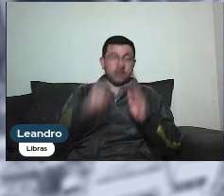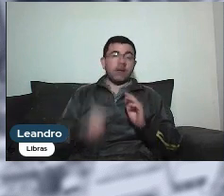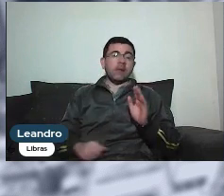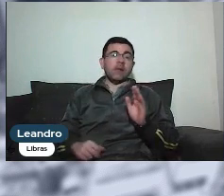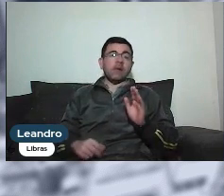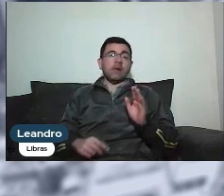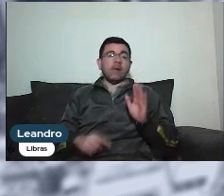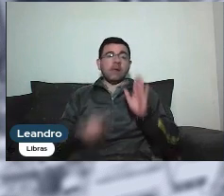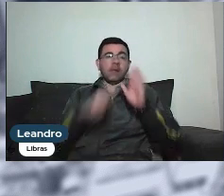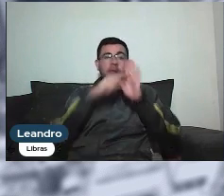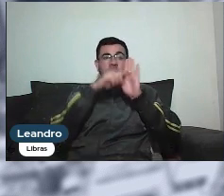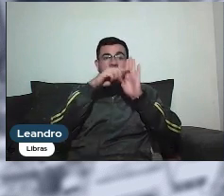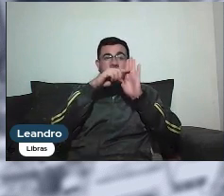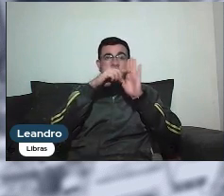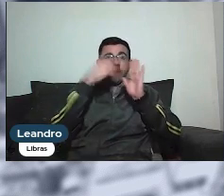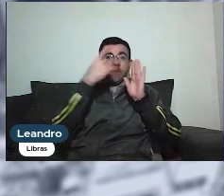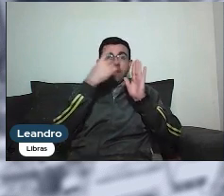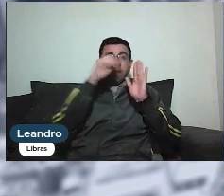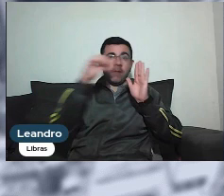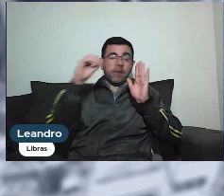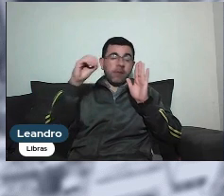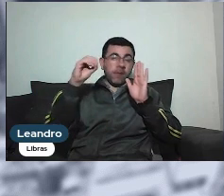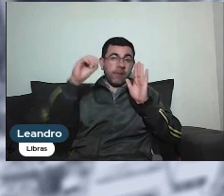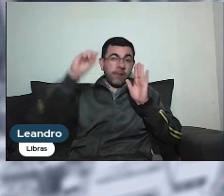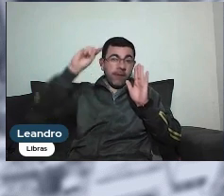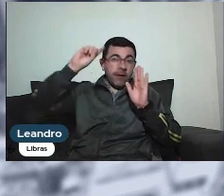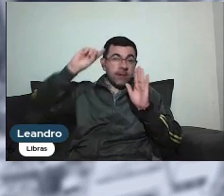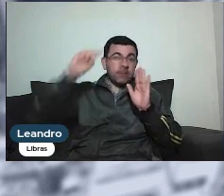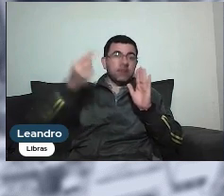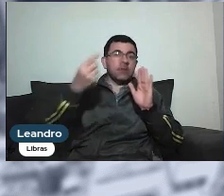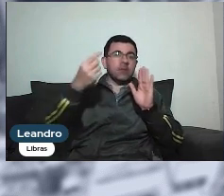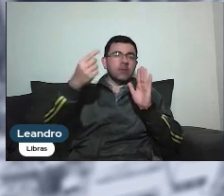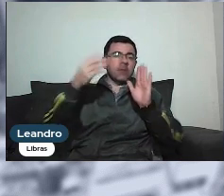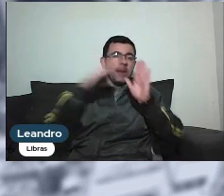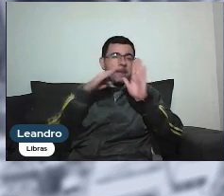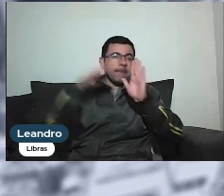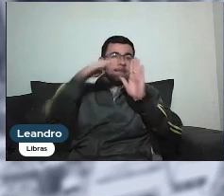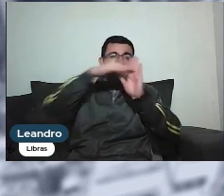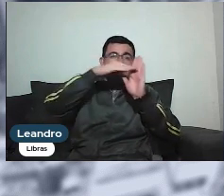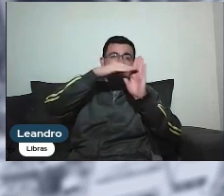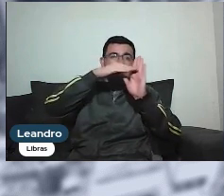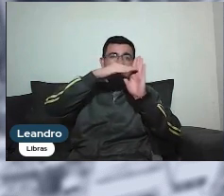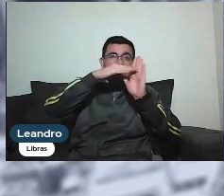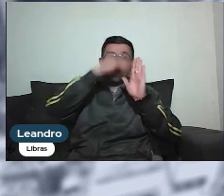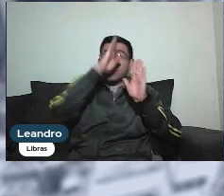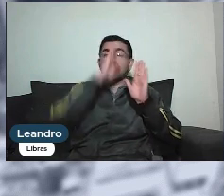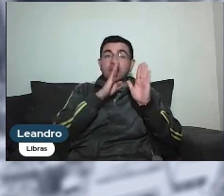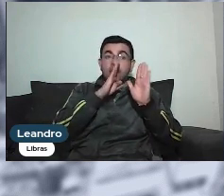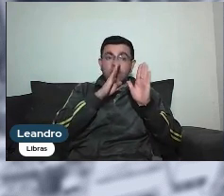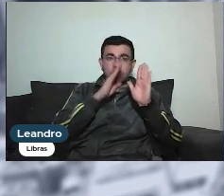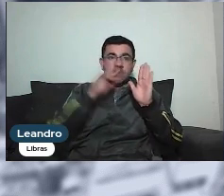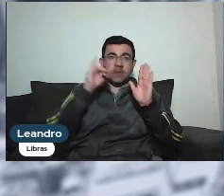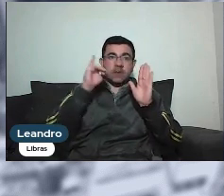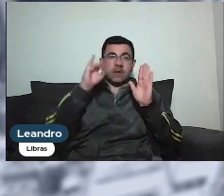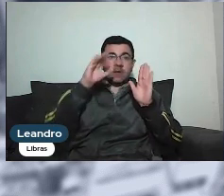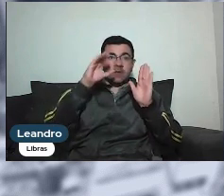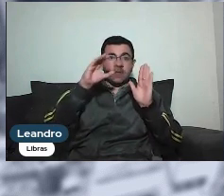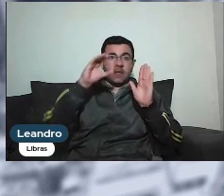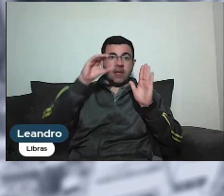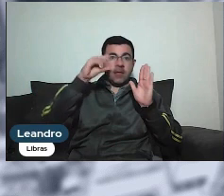reais, o valor limite para efeito e aplicação da isenção do ICMS